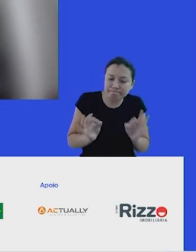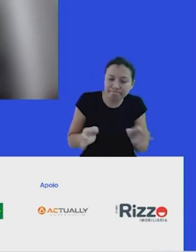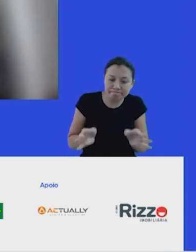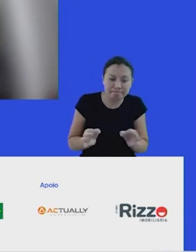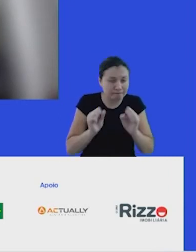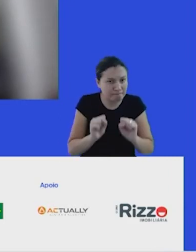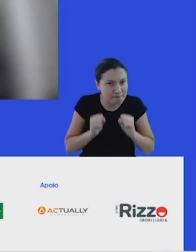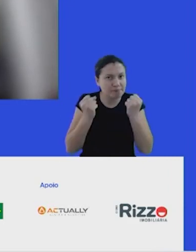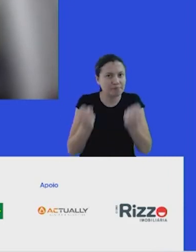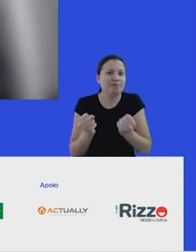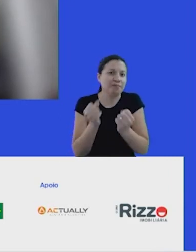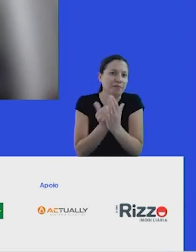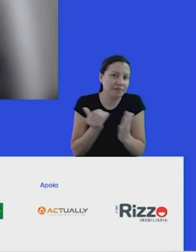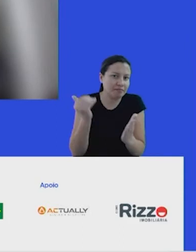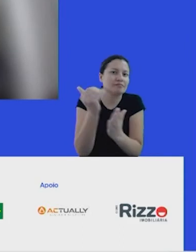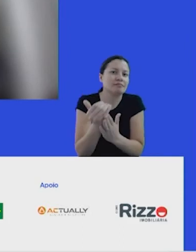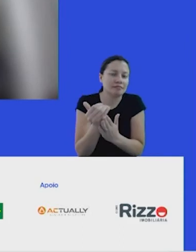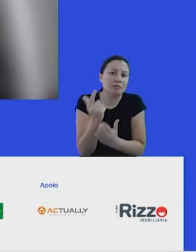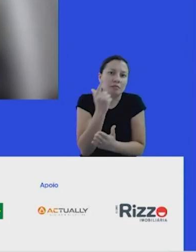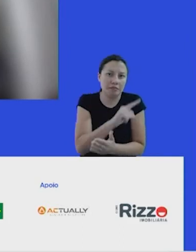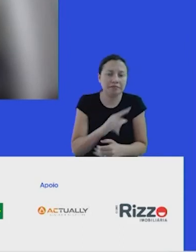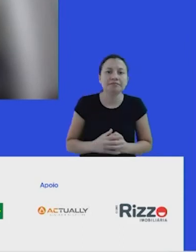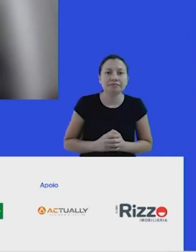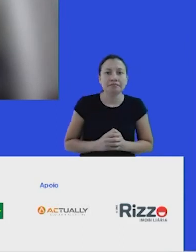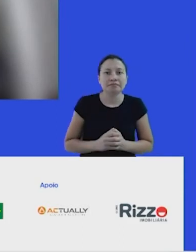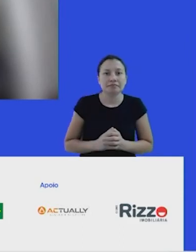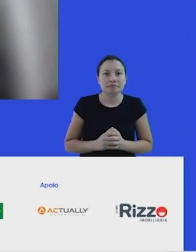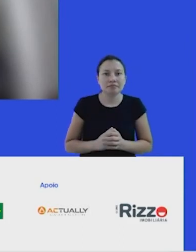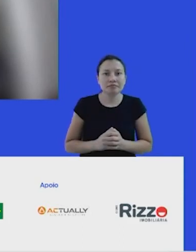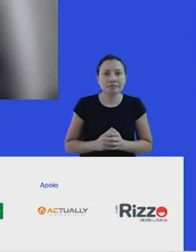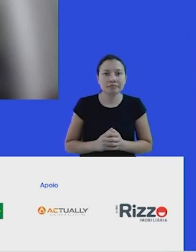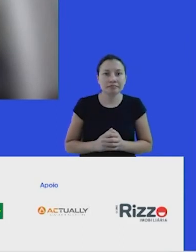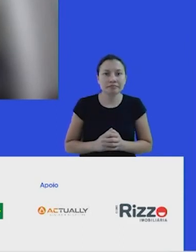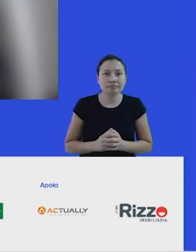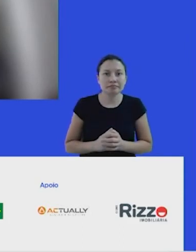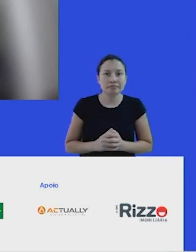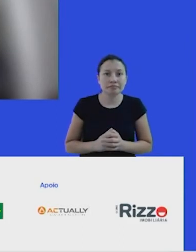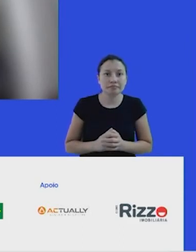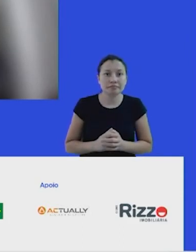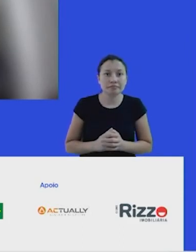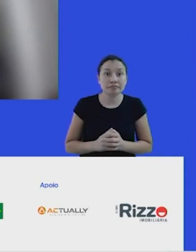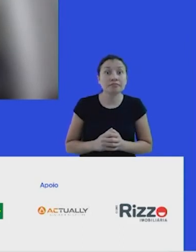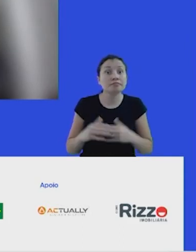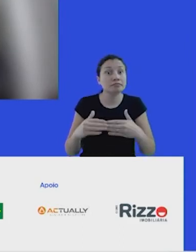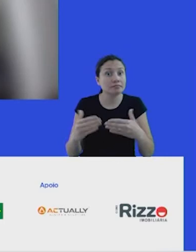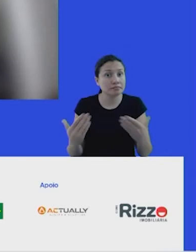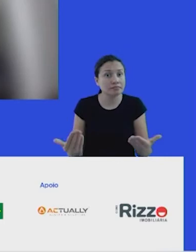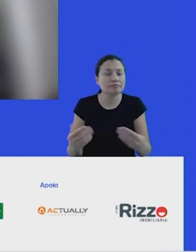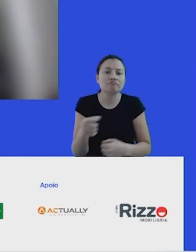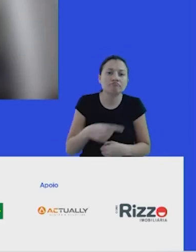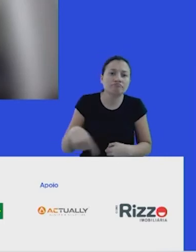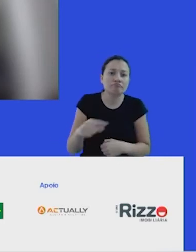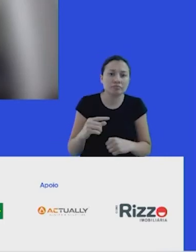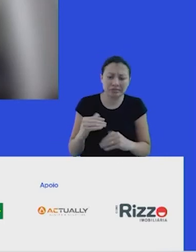daquilo que a gente precisa para se manter no conforto. Então, nesse exercício de que a forma em que a gente está crescendo não é